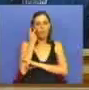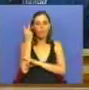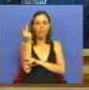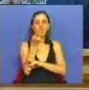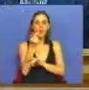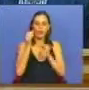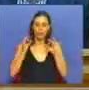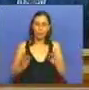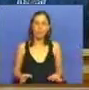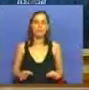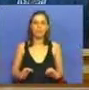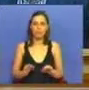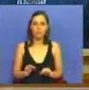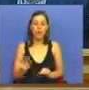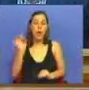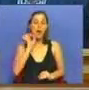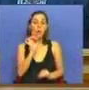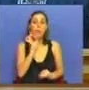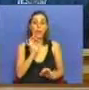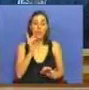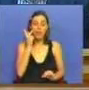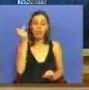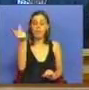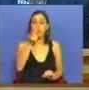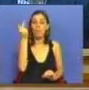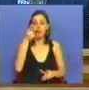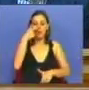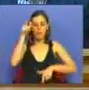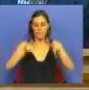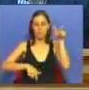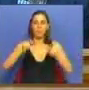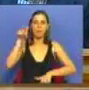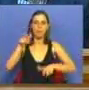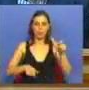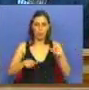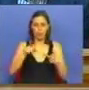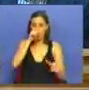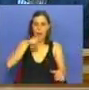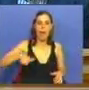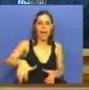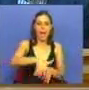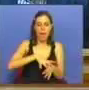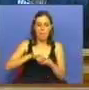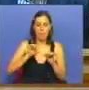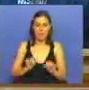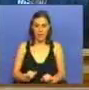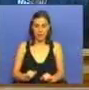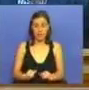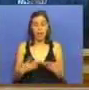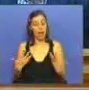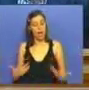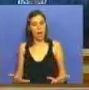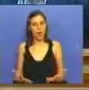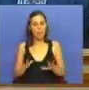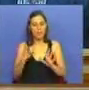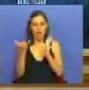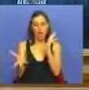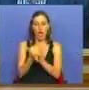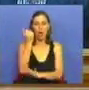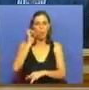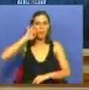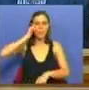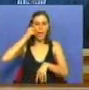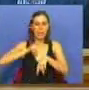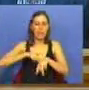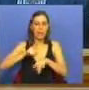vida, sobretudo na qualidade de vida das pessoas e do ambiente. Há agora que recuperar o tempo